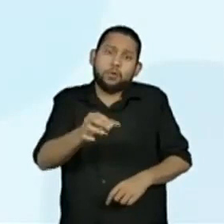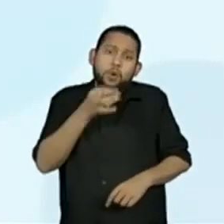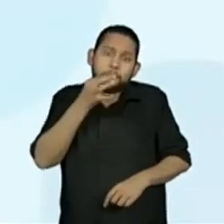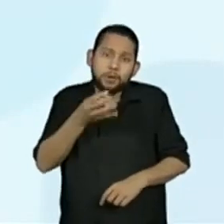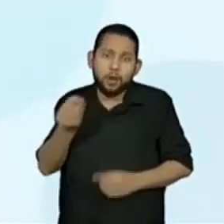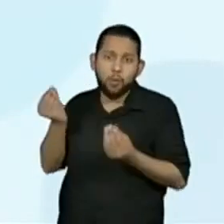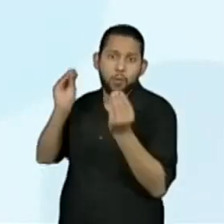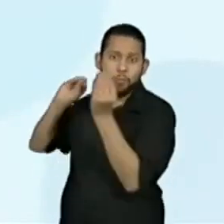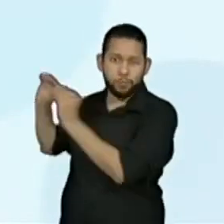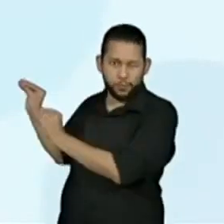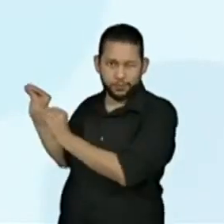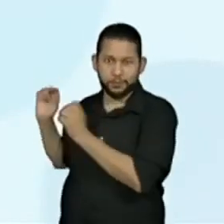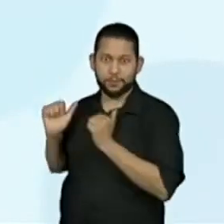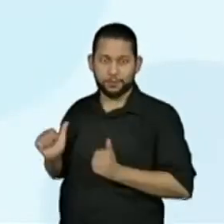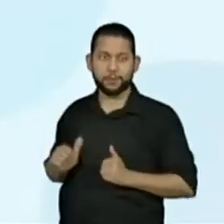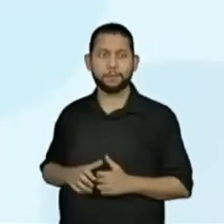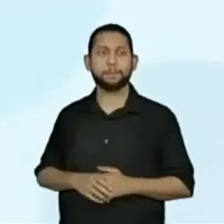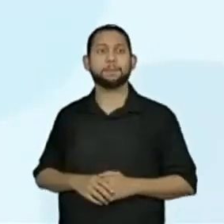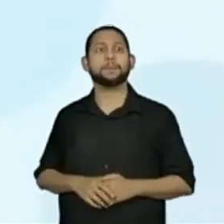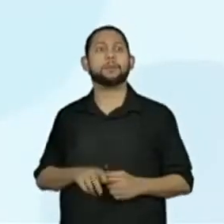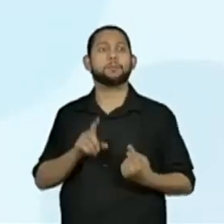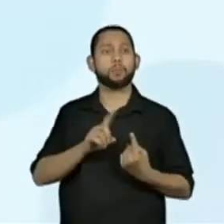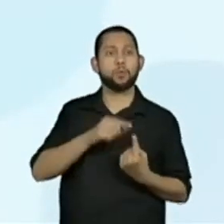Renan, ou os dois?